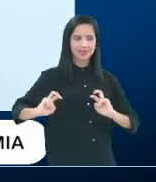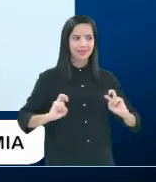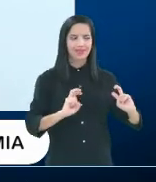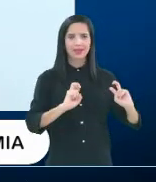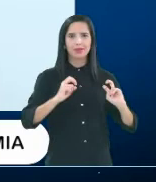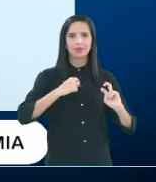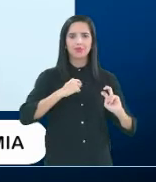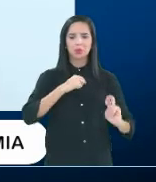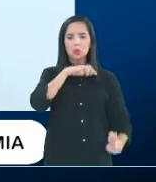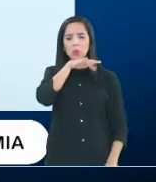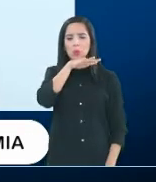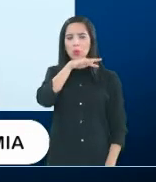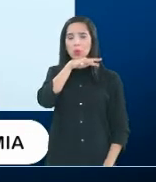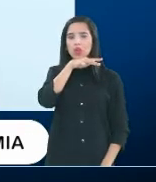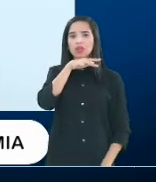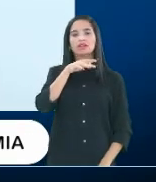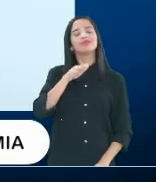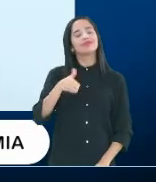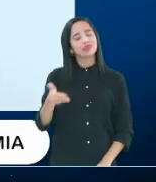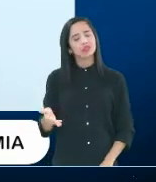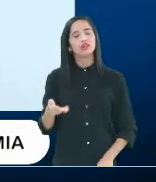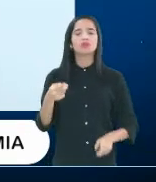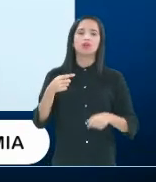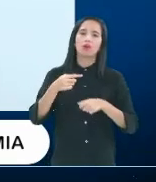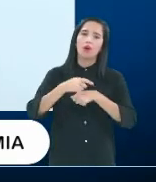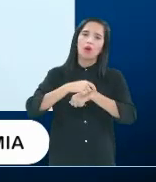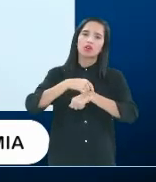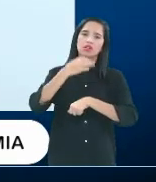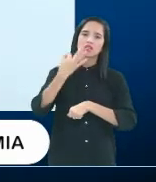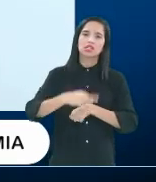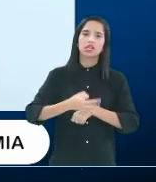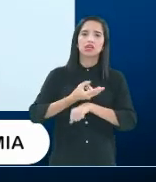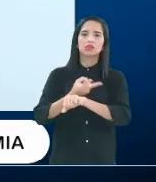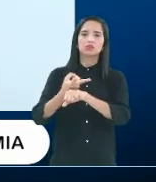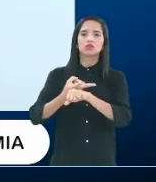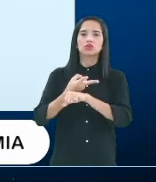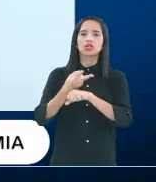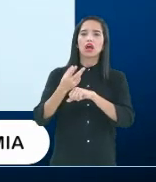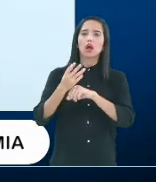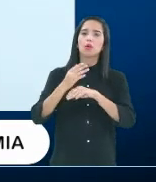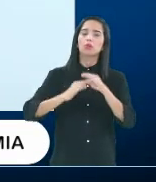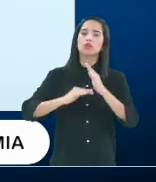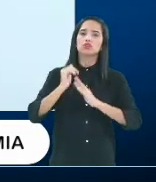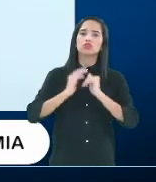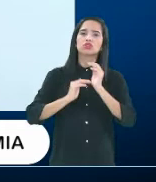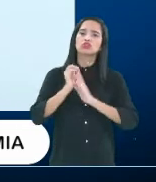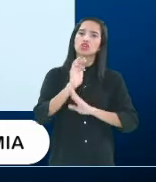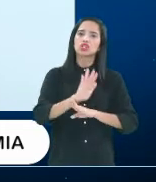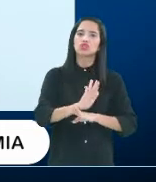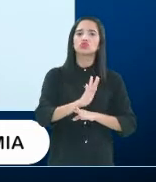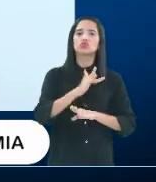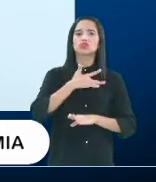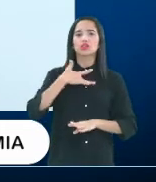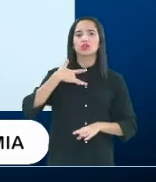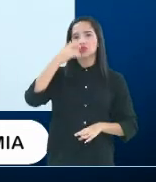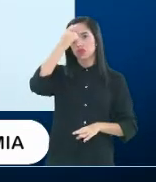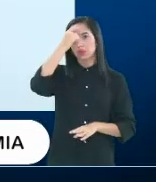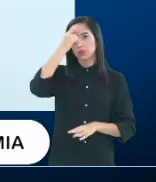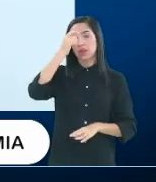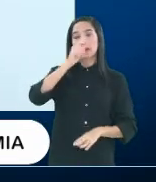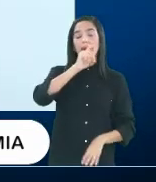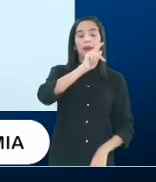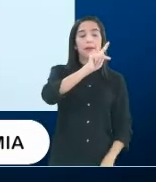está bem, então, esse é o momento de procurar um profissional de saúde mental, quer seja o psiquiatra ou